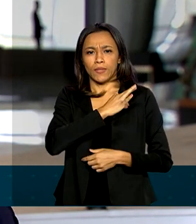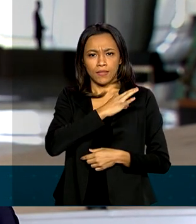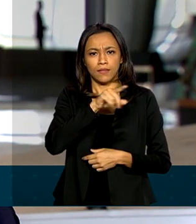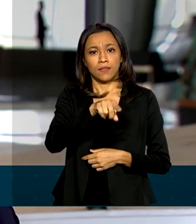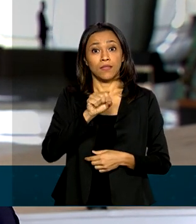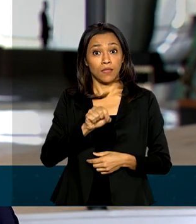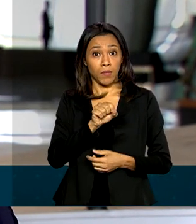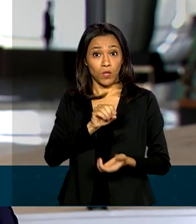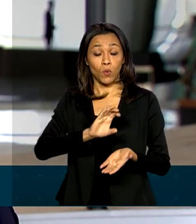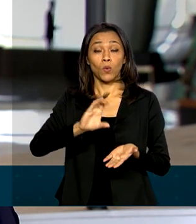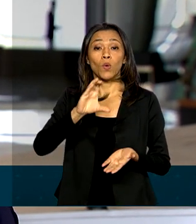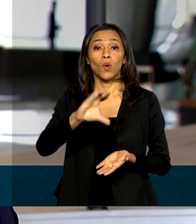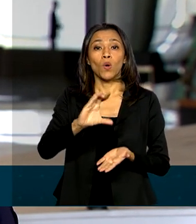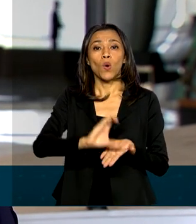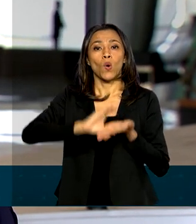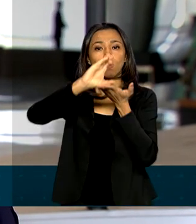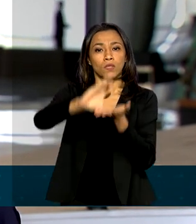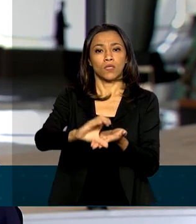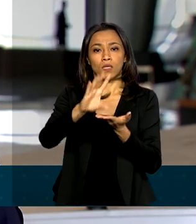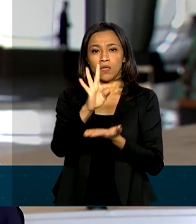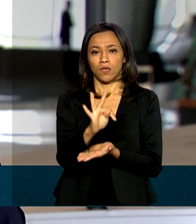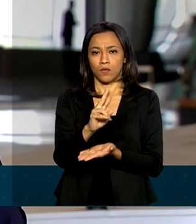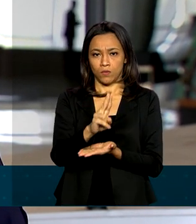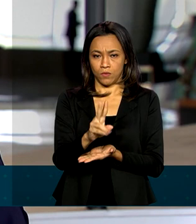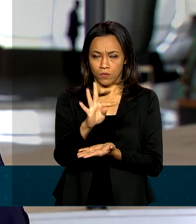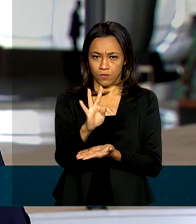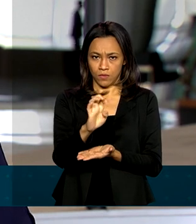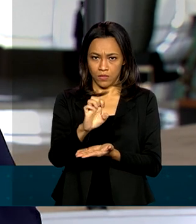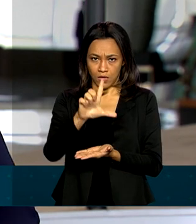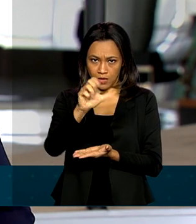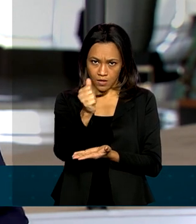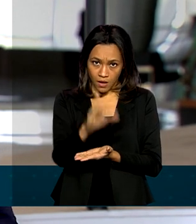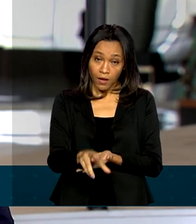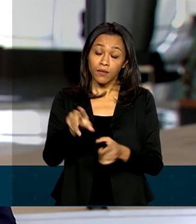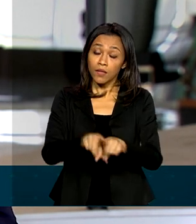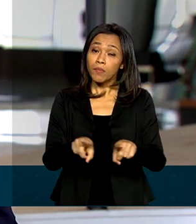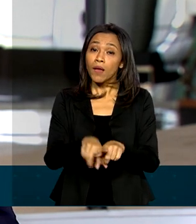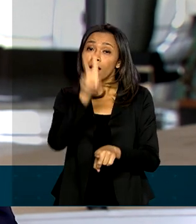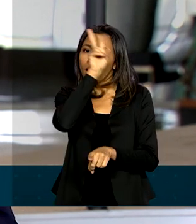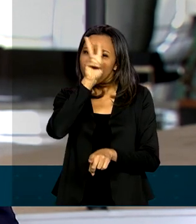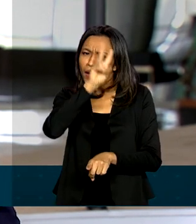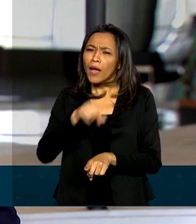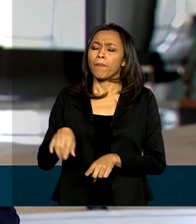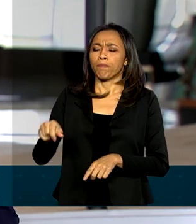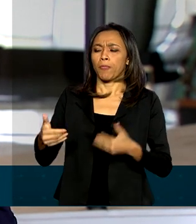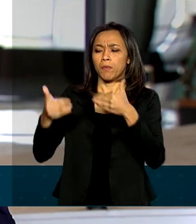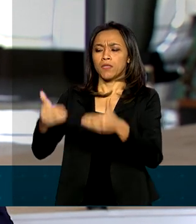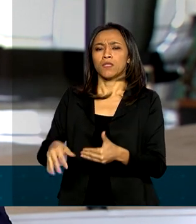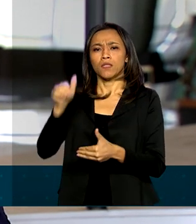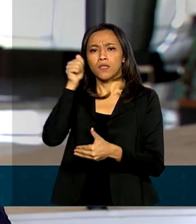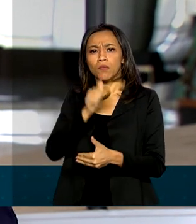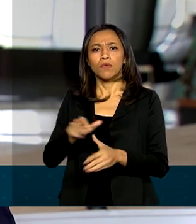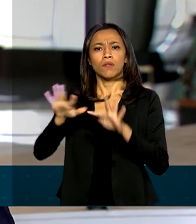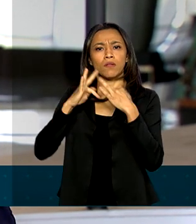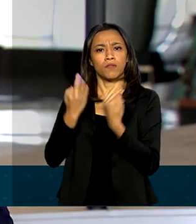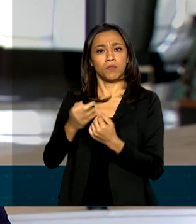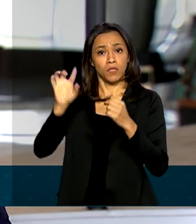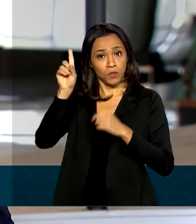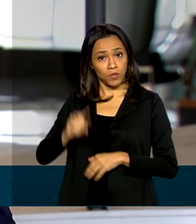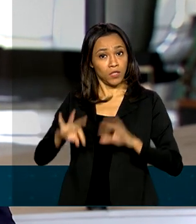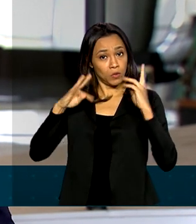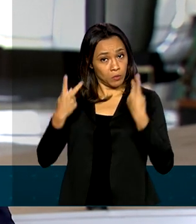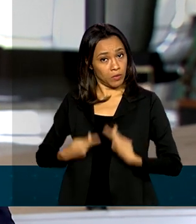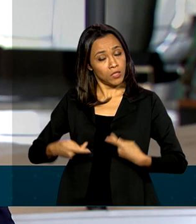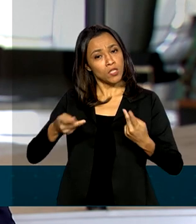conselhos tutelares. Além disso, vale lembrar também que o Ministério da Mulher, da Família e dos Direitos Humanos lançou uma